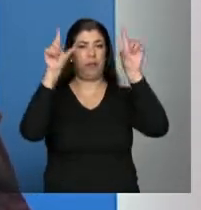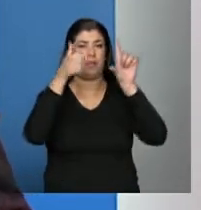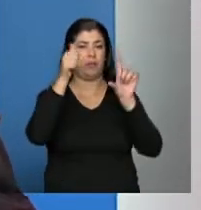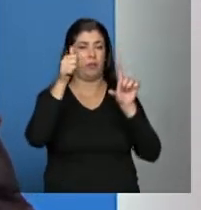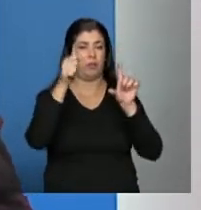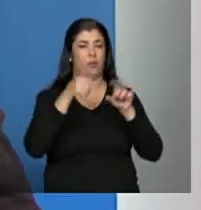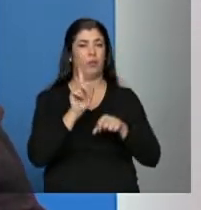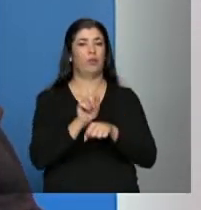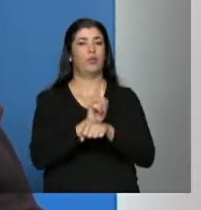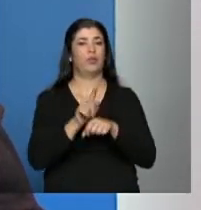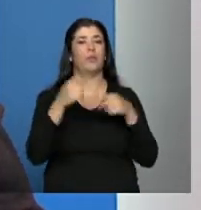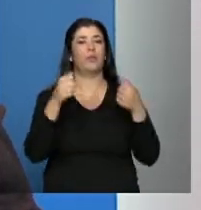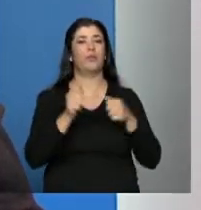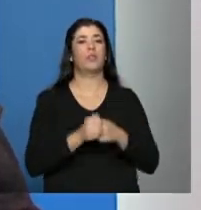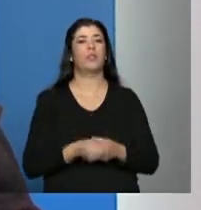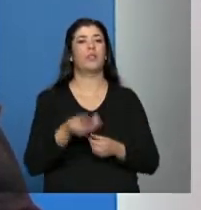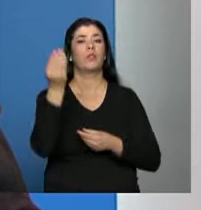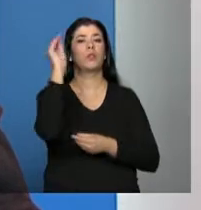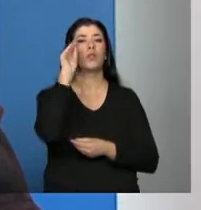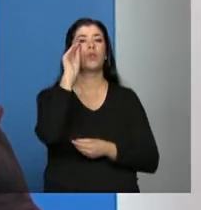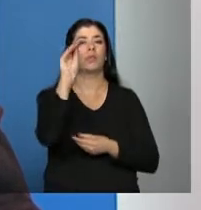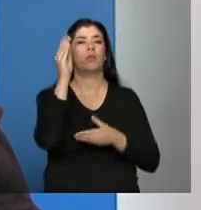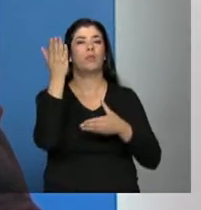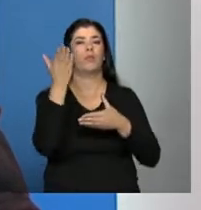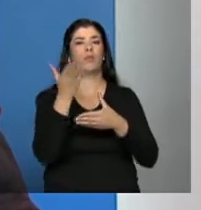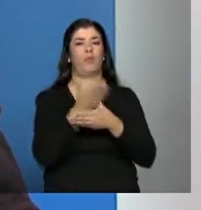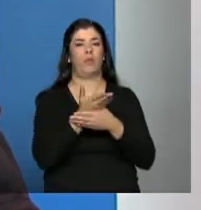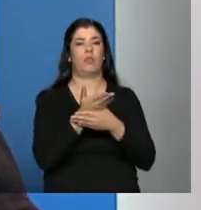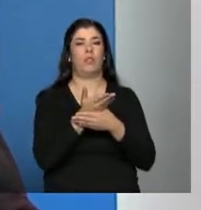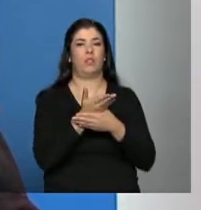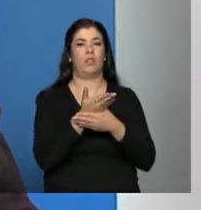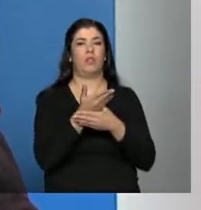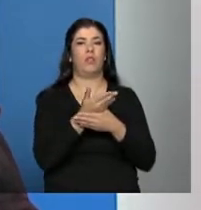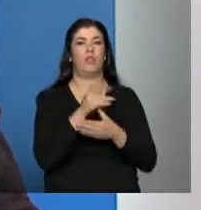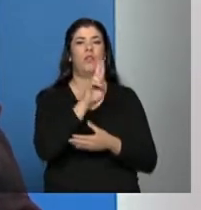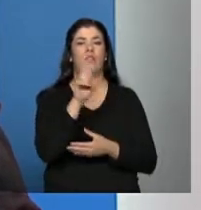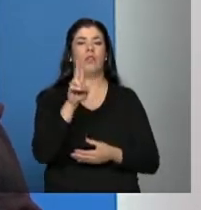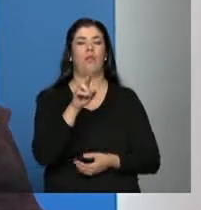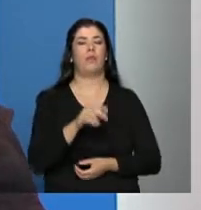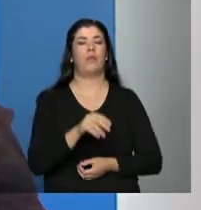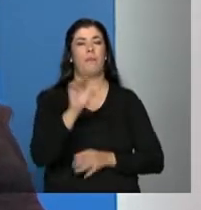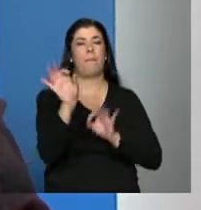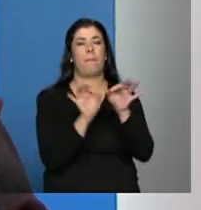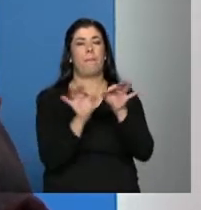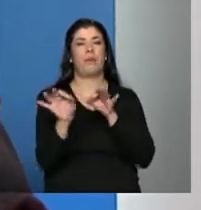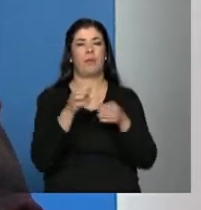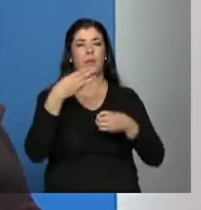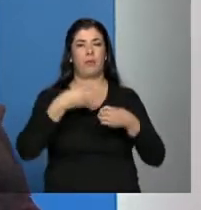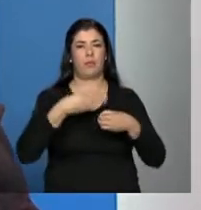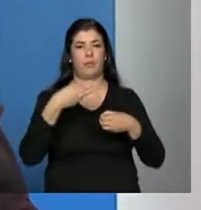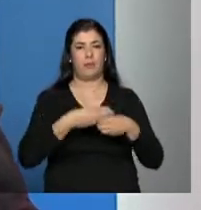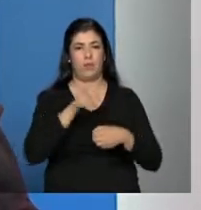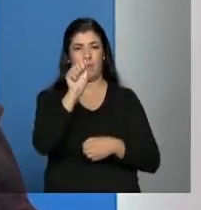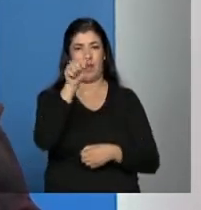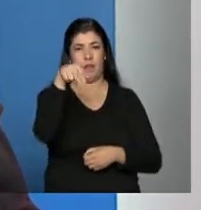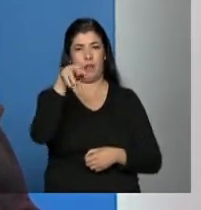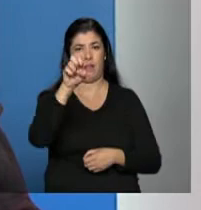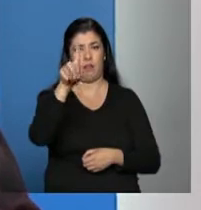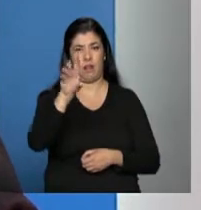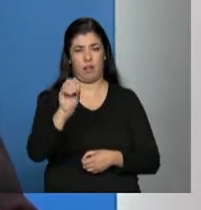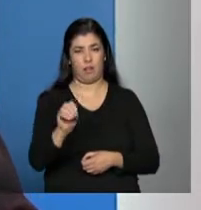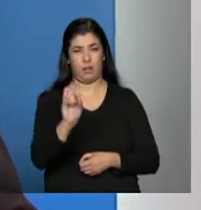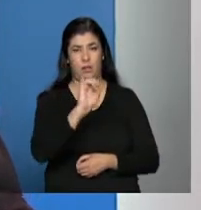dele que anexe um documento, que se chama Plano Municipal de Assistência Social. Se esse documento passar de 10 megas,